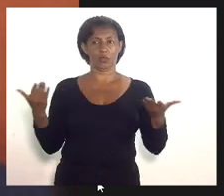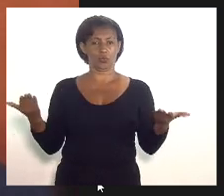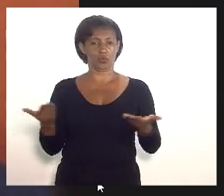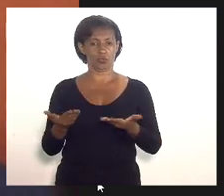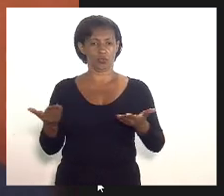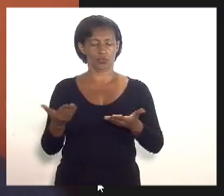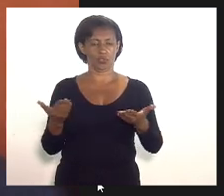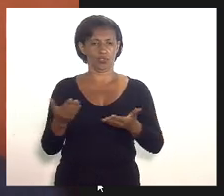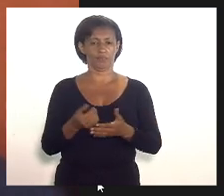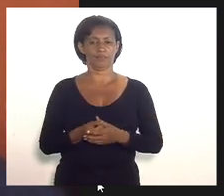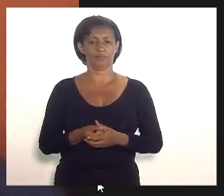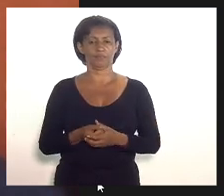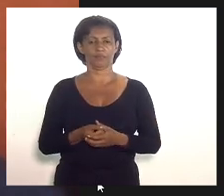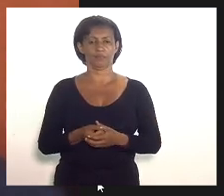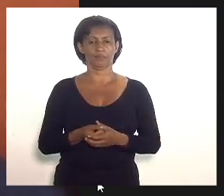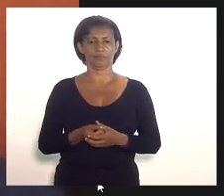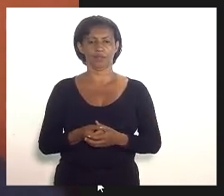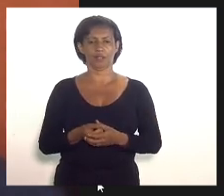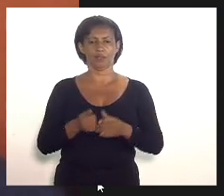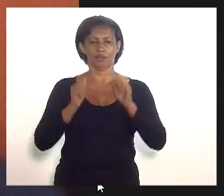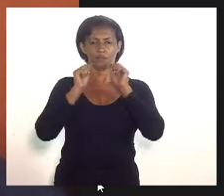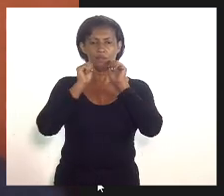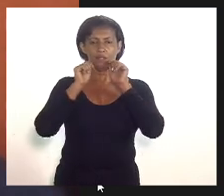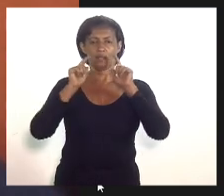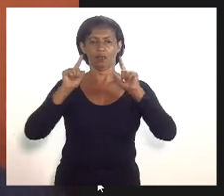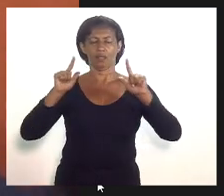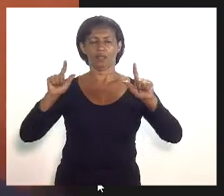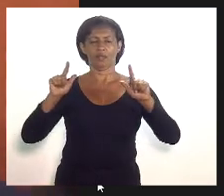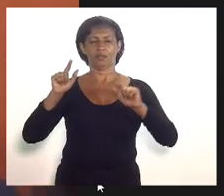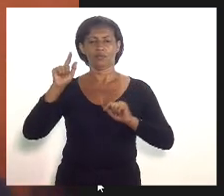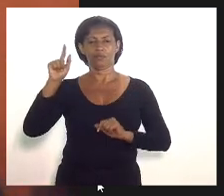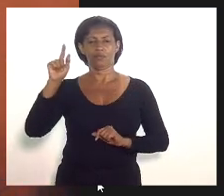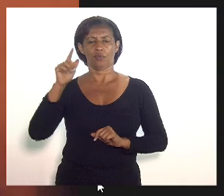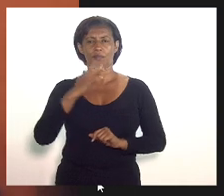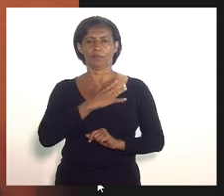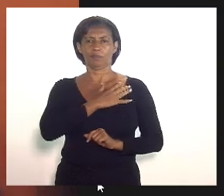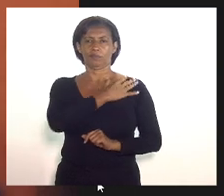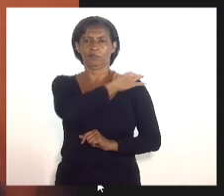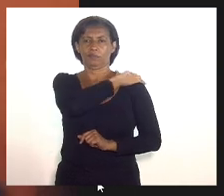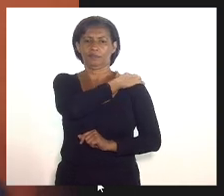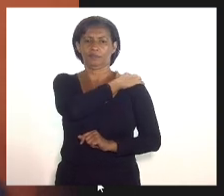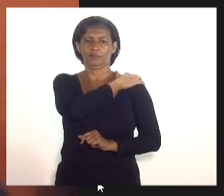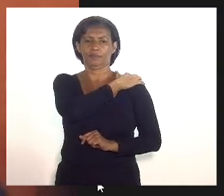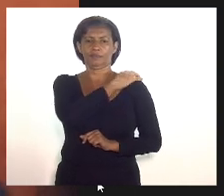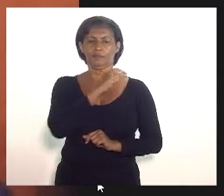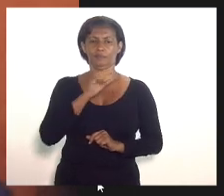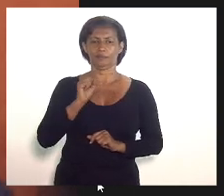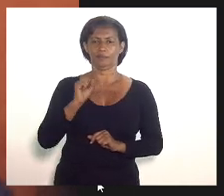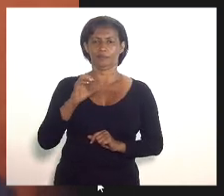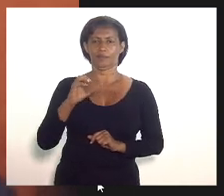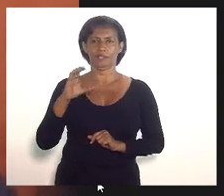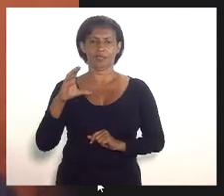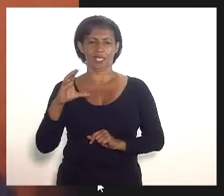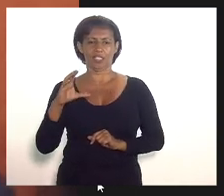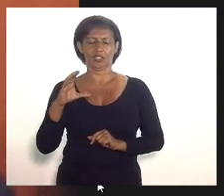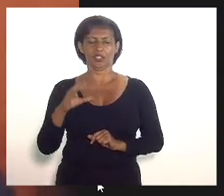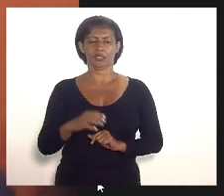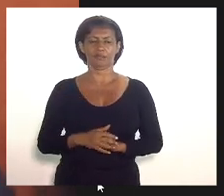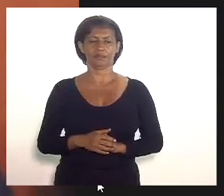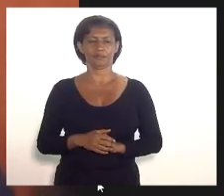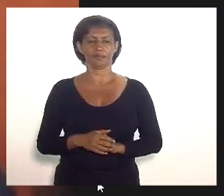numa sonalidade no corpo de fruzeiros navais aqui na sede aqui na Marinha do Brasil